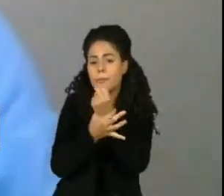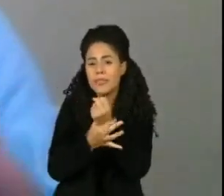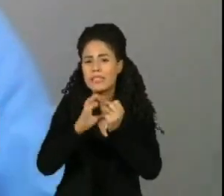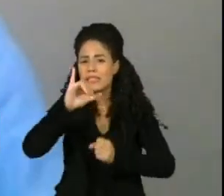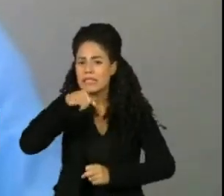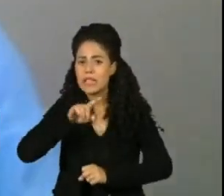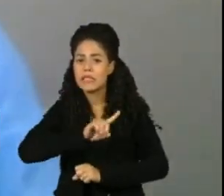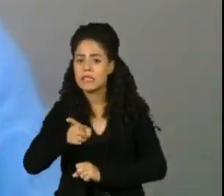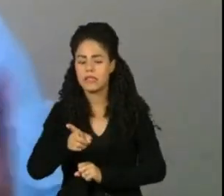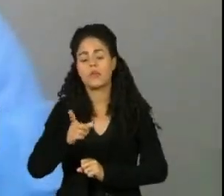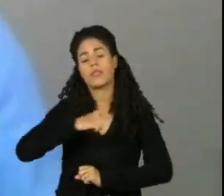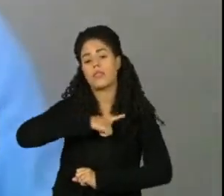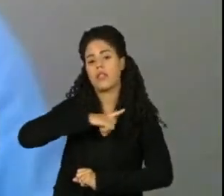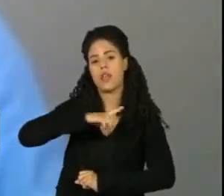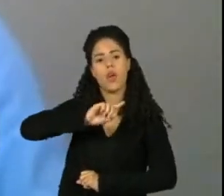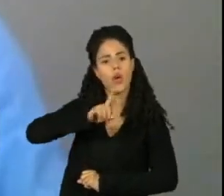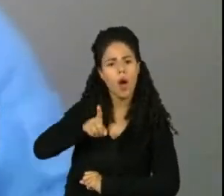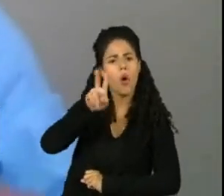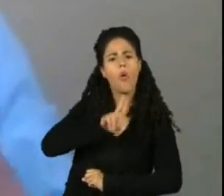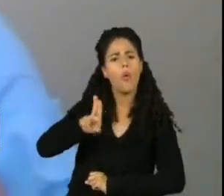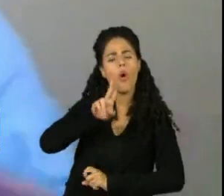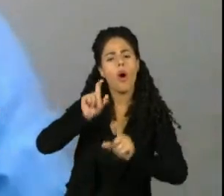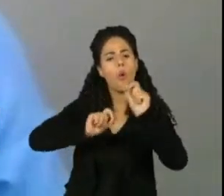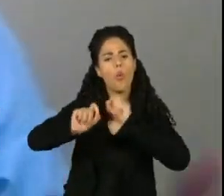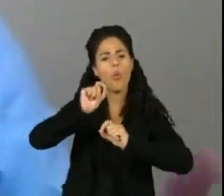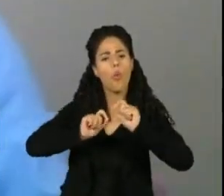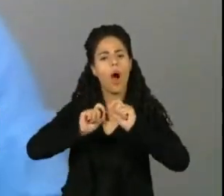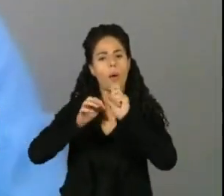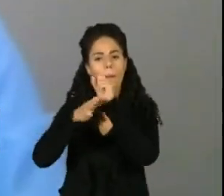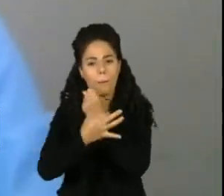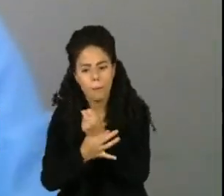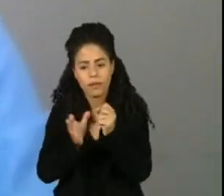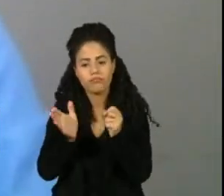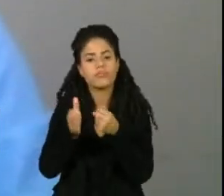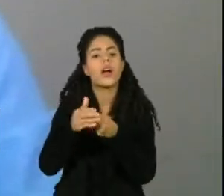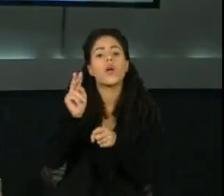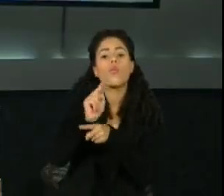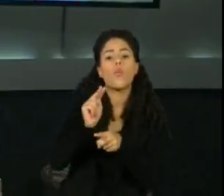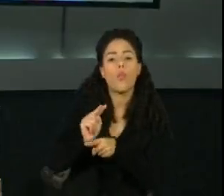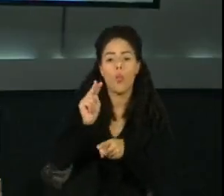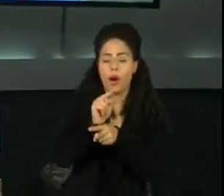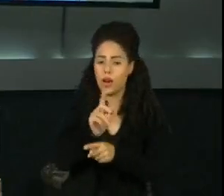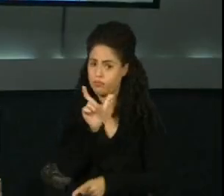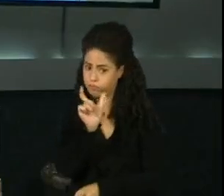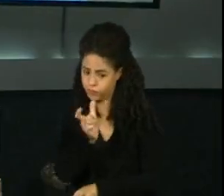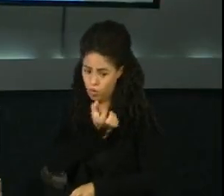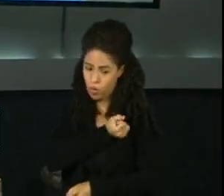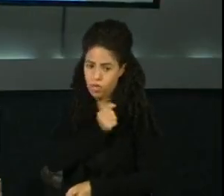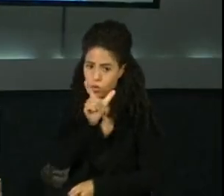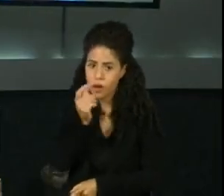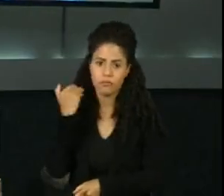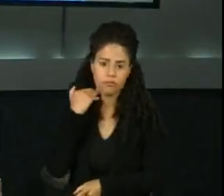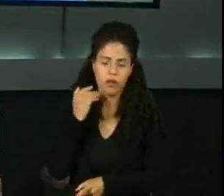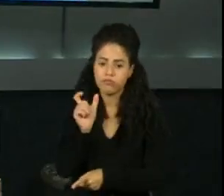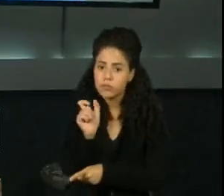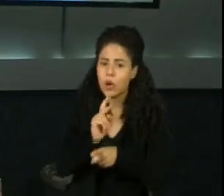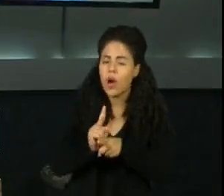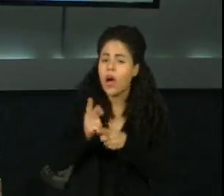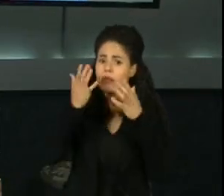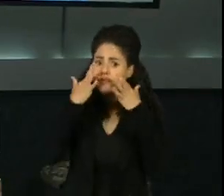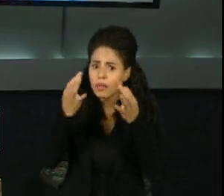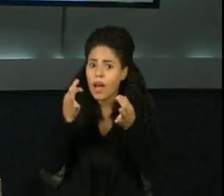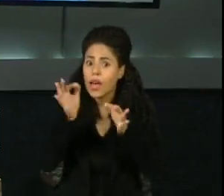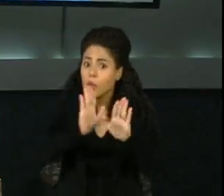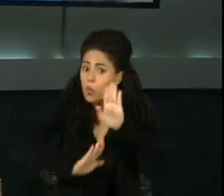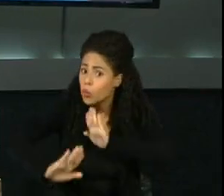os pontos de segurança que a empresa utiliza, para que ela possa proteger os dados dos usuários. Outro item muito importante é tomar muito cuidado